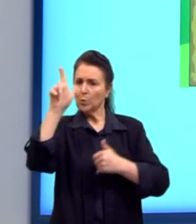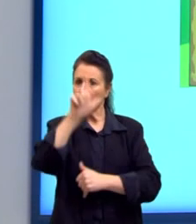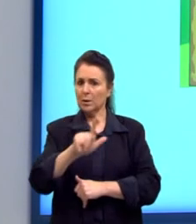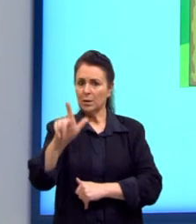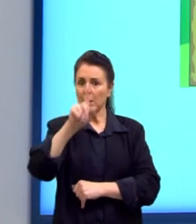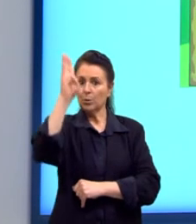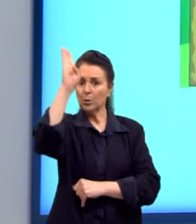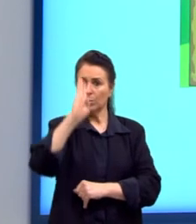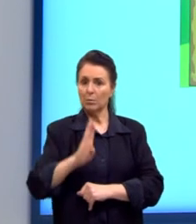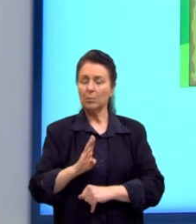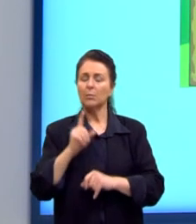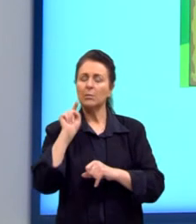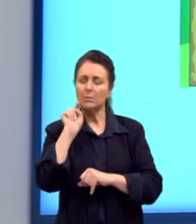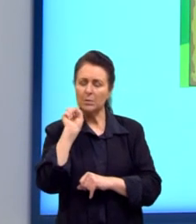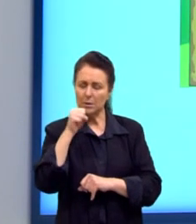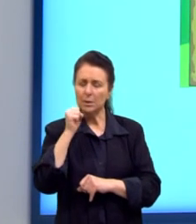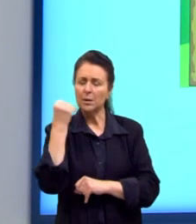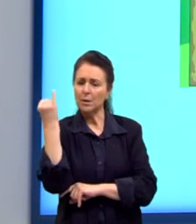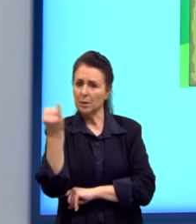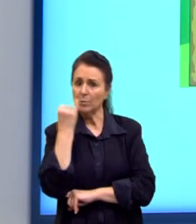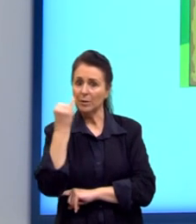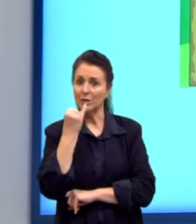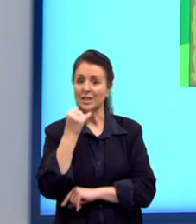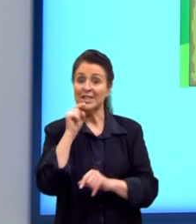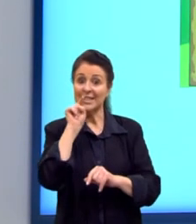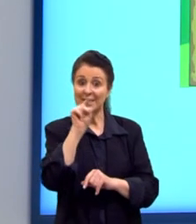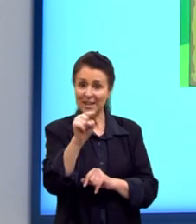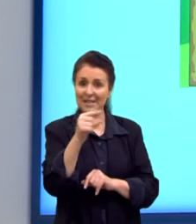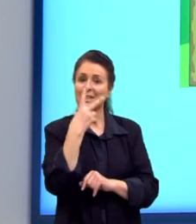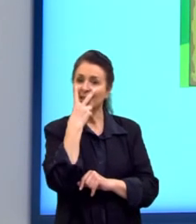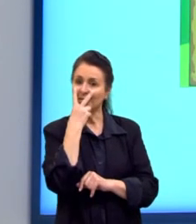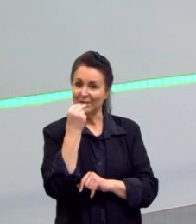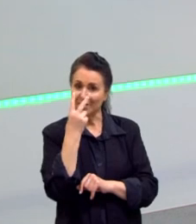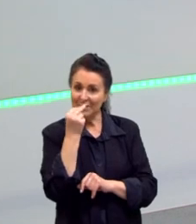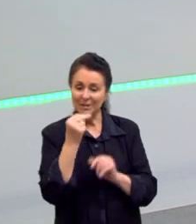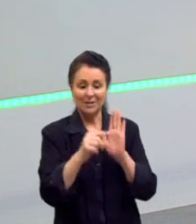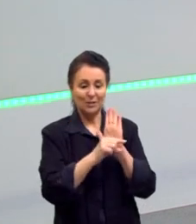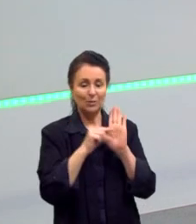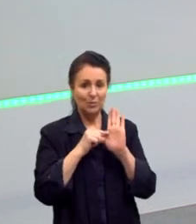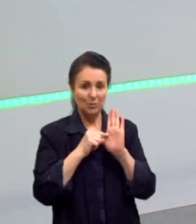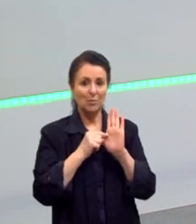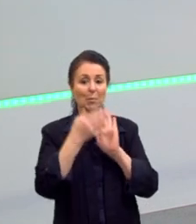que ela é, sim, muito importante. E esse autor está aqui para comprovar essa importância.